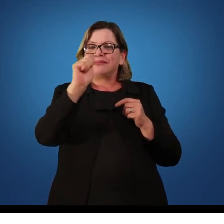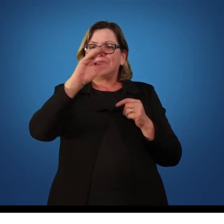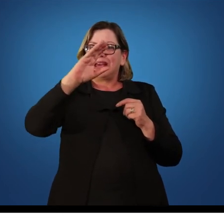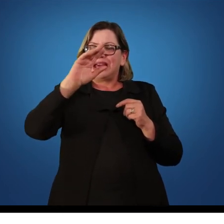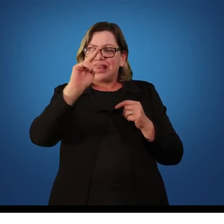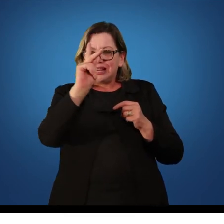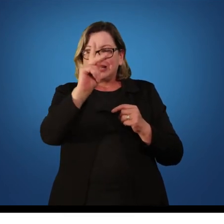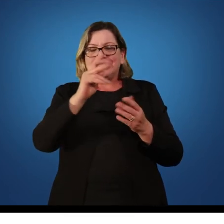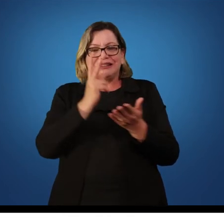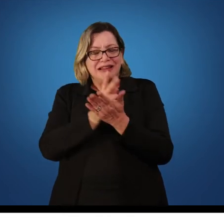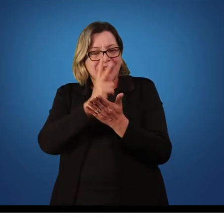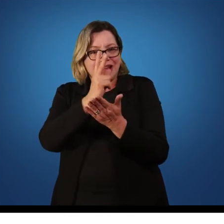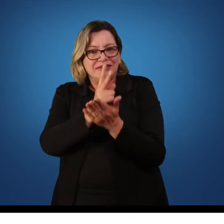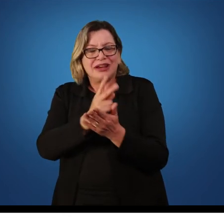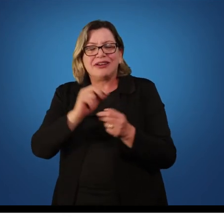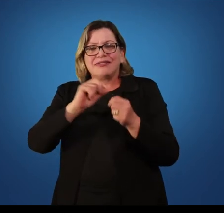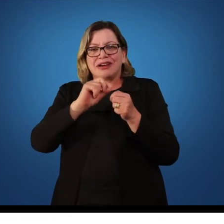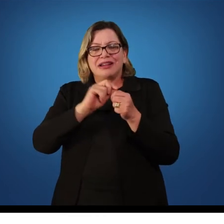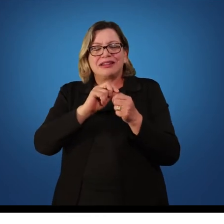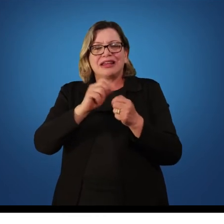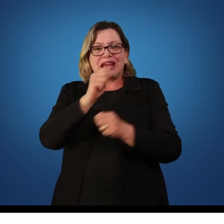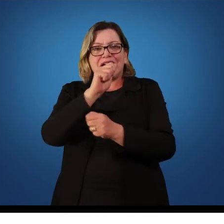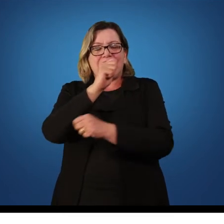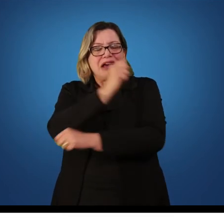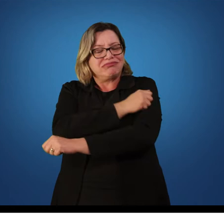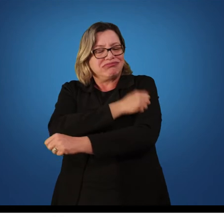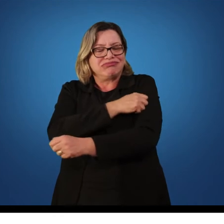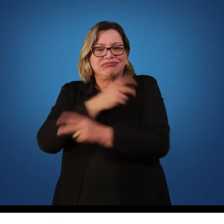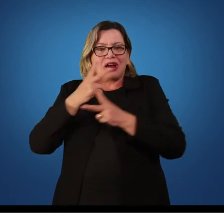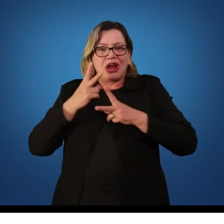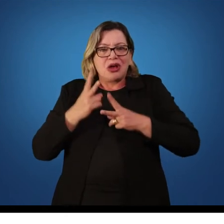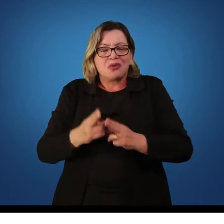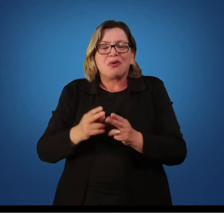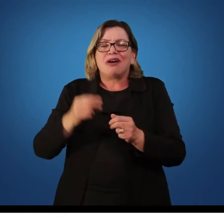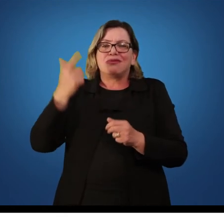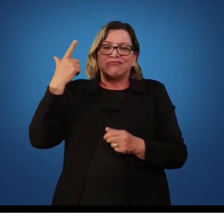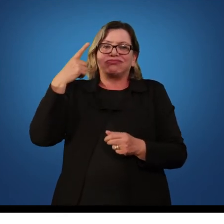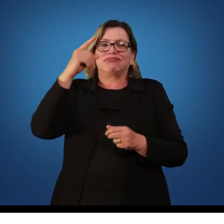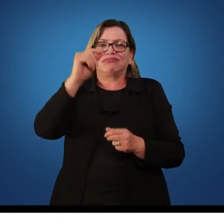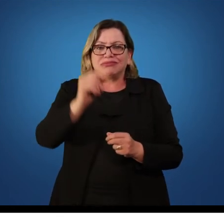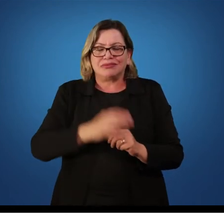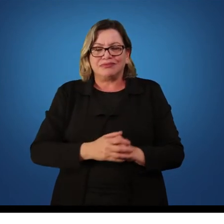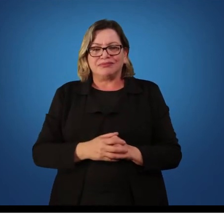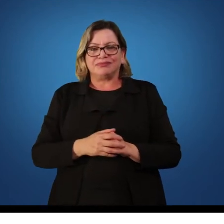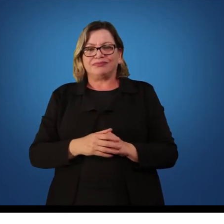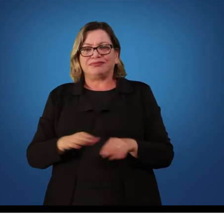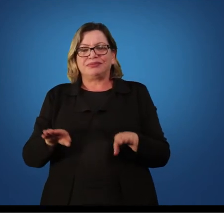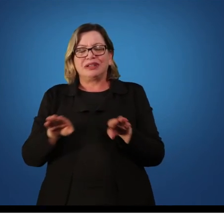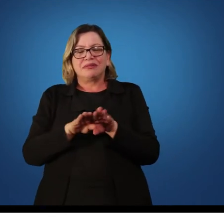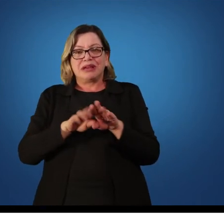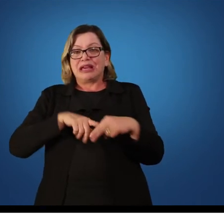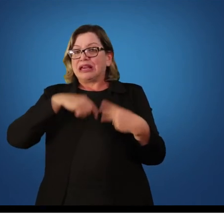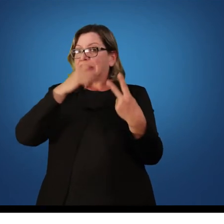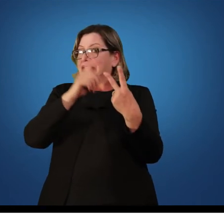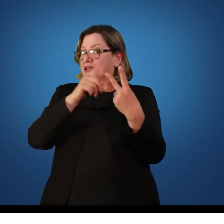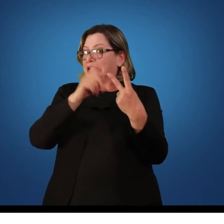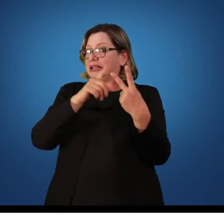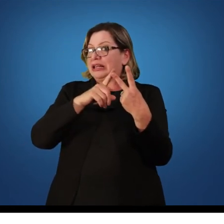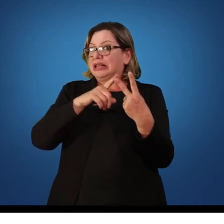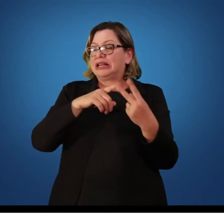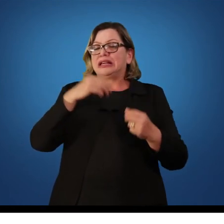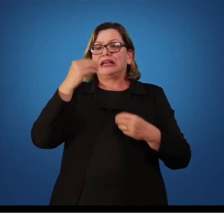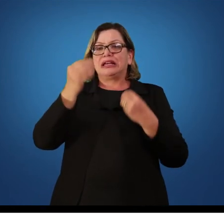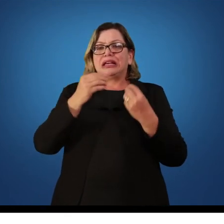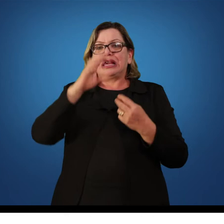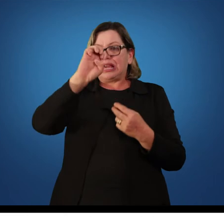repita aquela ação. Uma outra propriedade do feedback aumentado é a propriedade